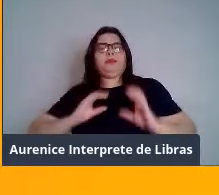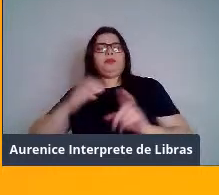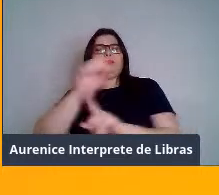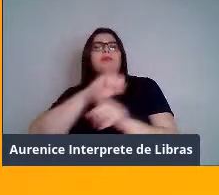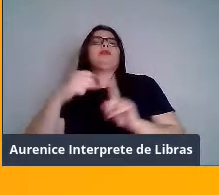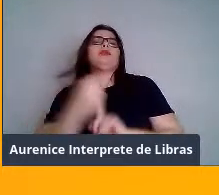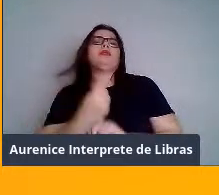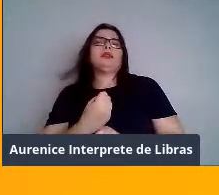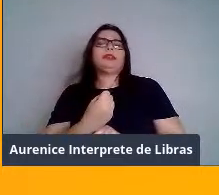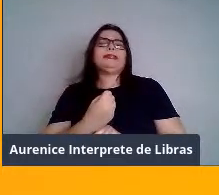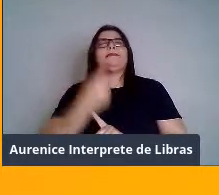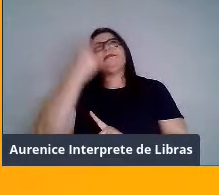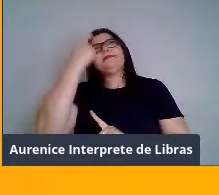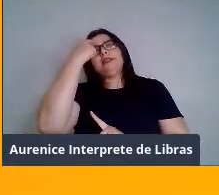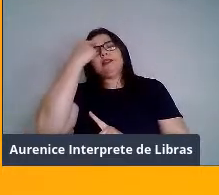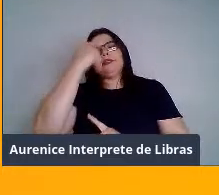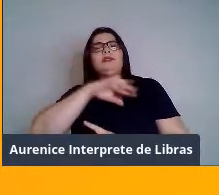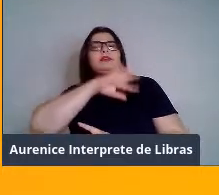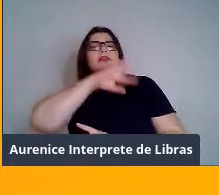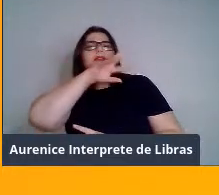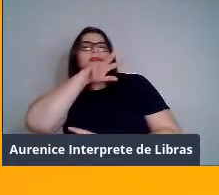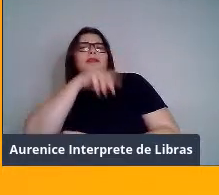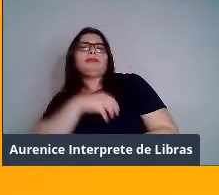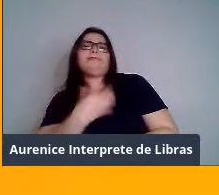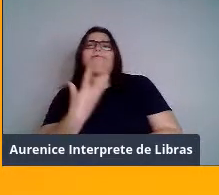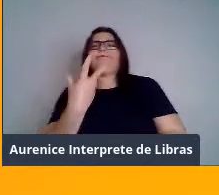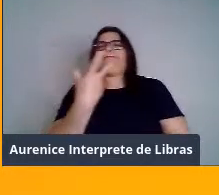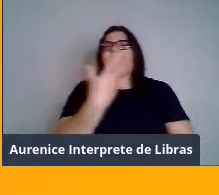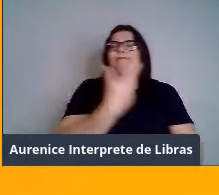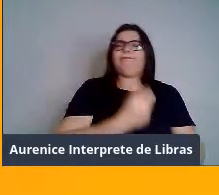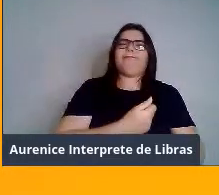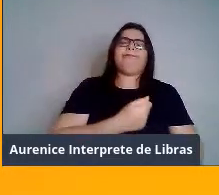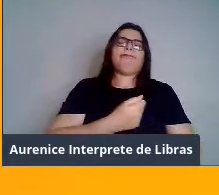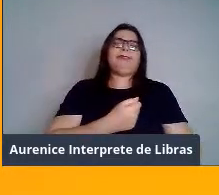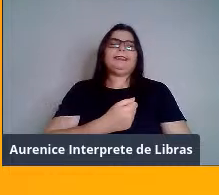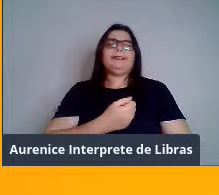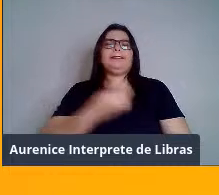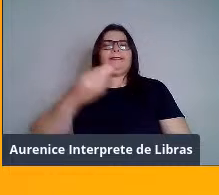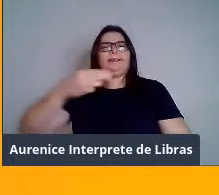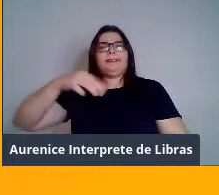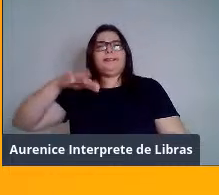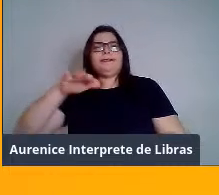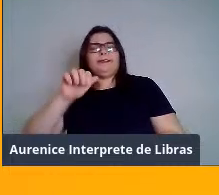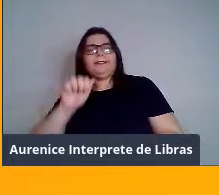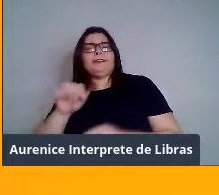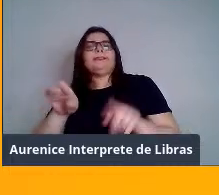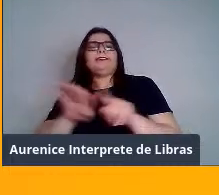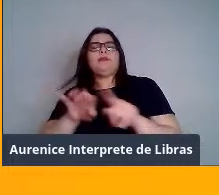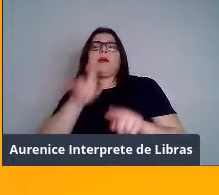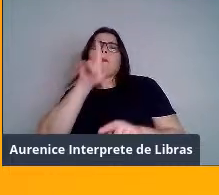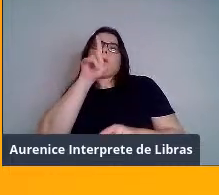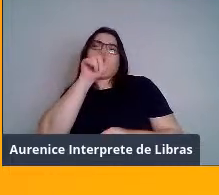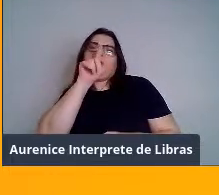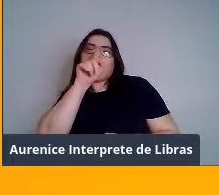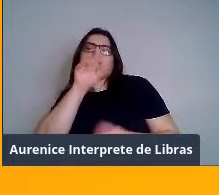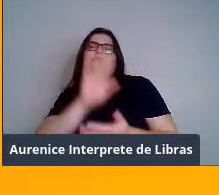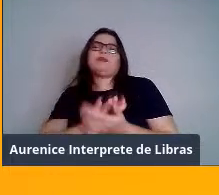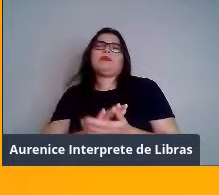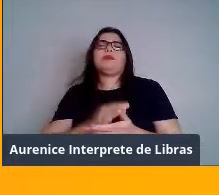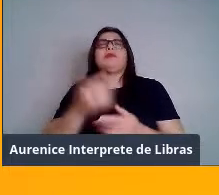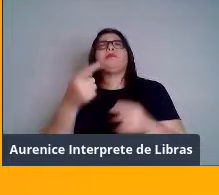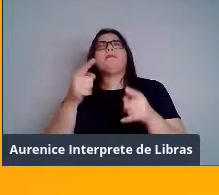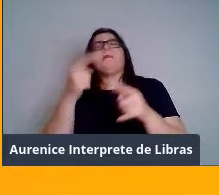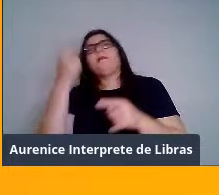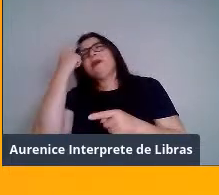pensar nos animais carismáticos, mamíferos e aves. No entanto, gente pode pensar em outros grupos também,